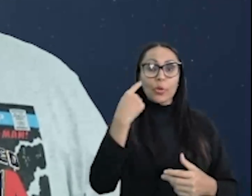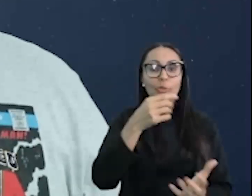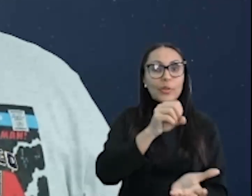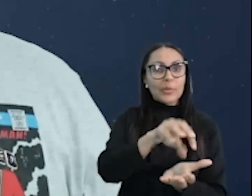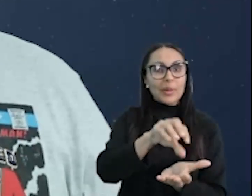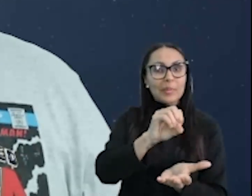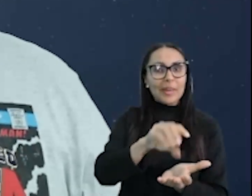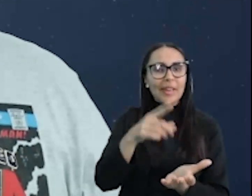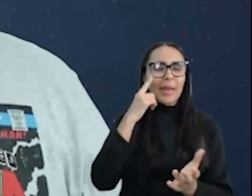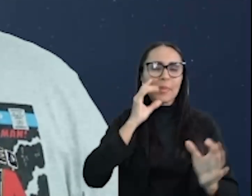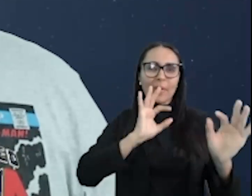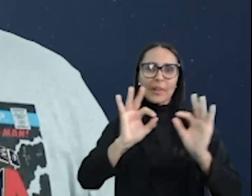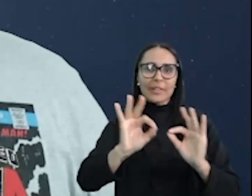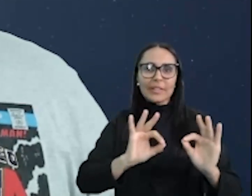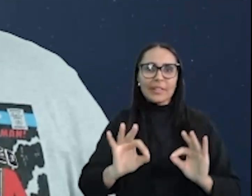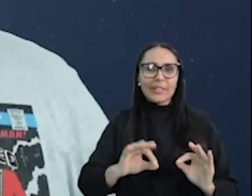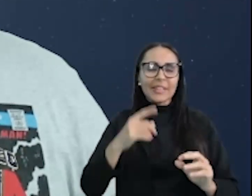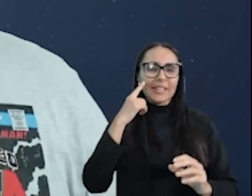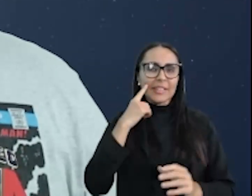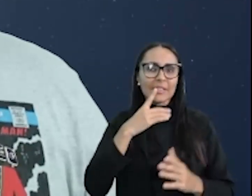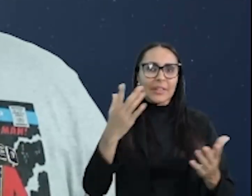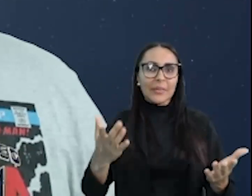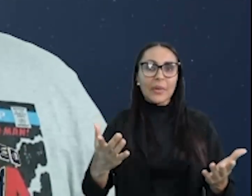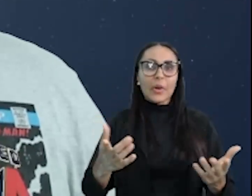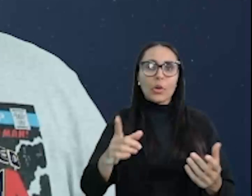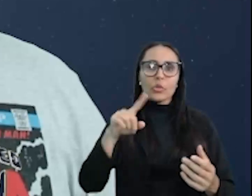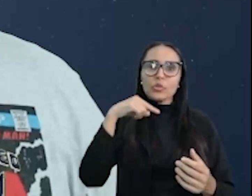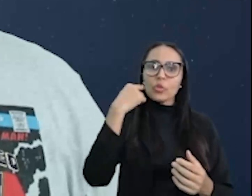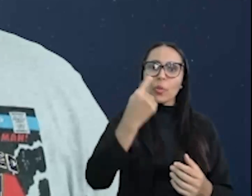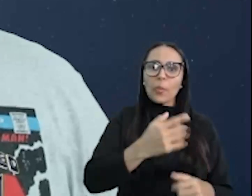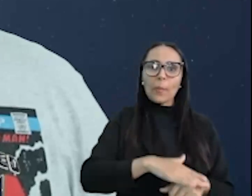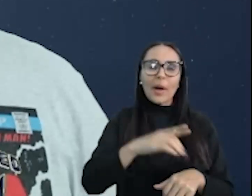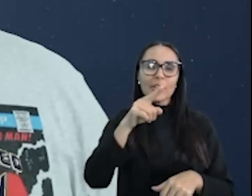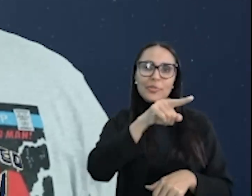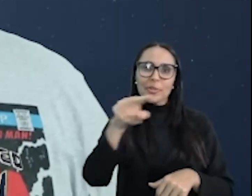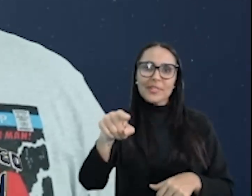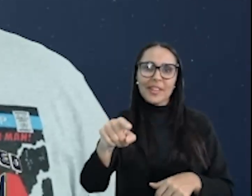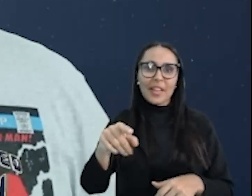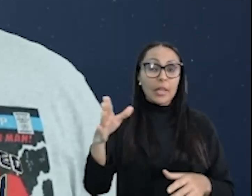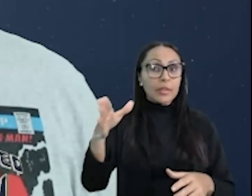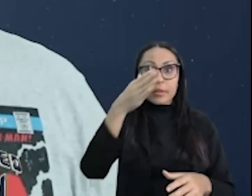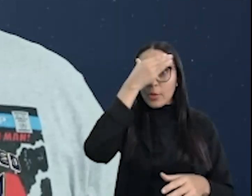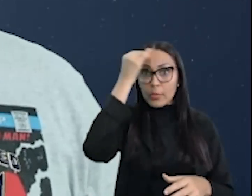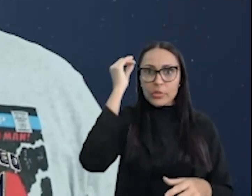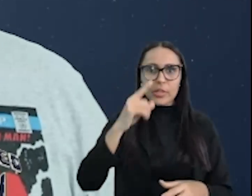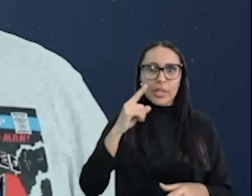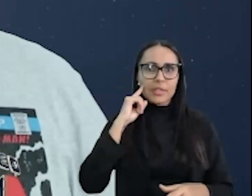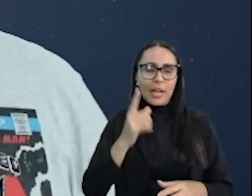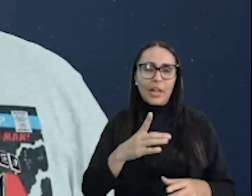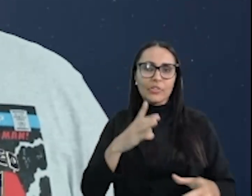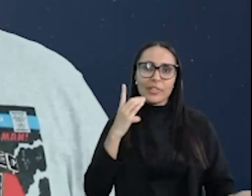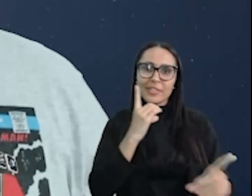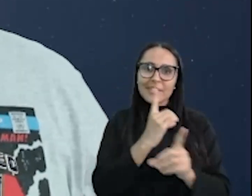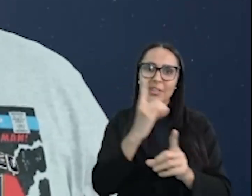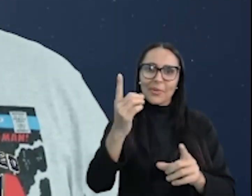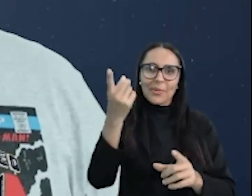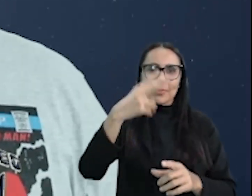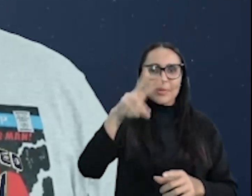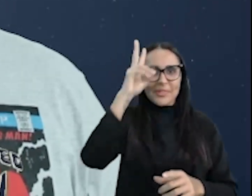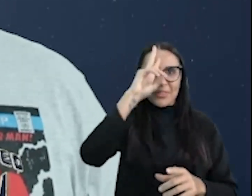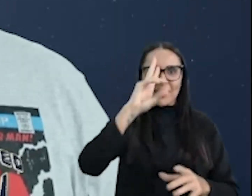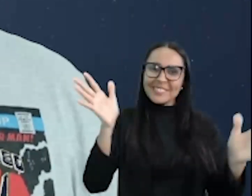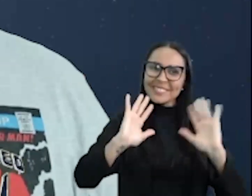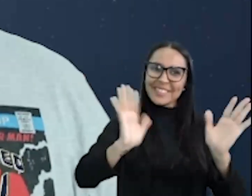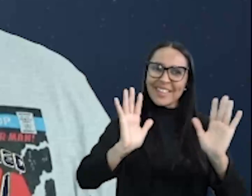do EducaPE, Prepara, Intensivo do Enem, somos mais você. E não esquece, a gente se vê numa